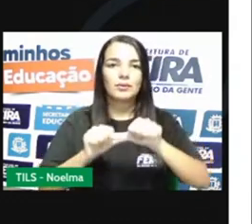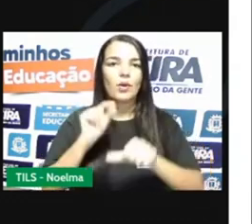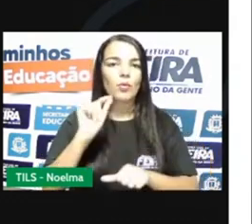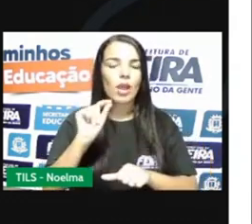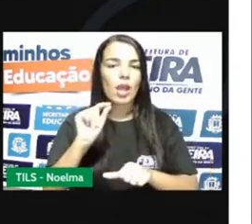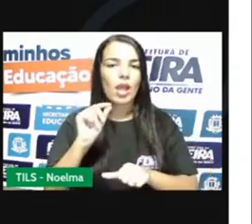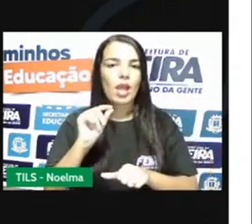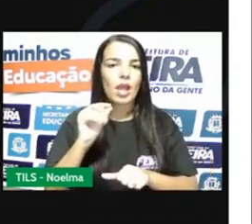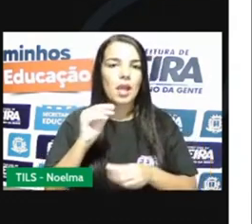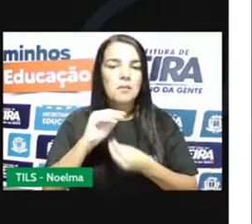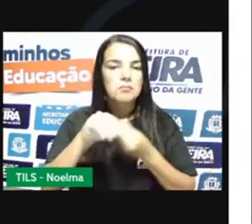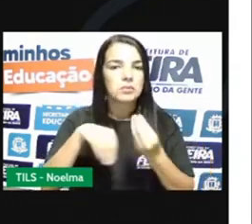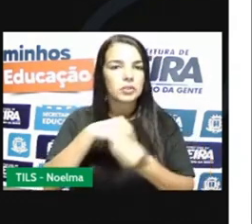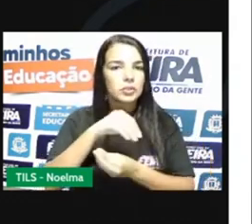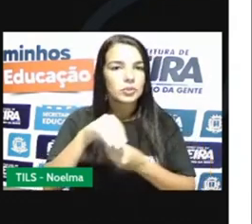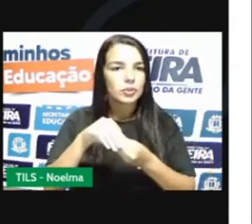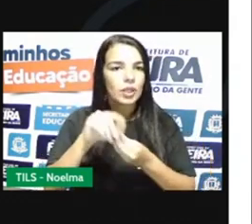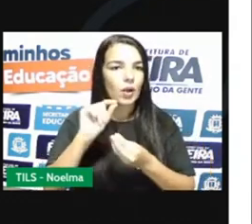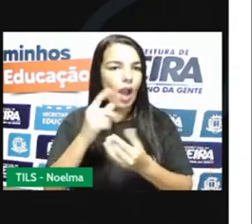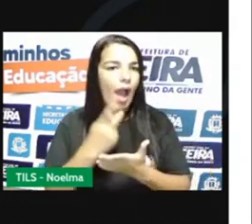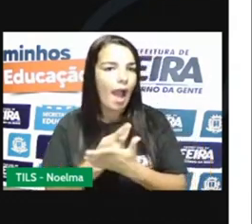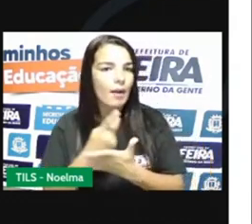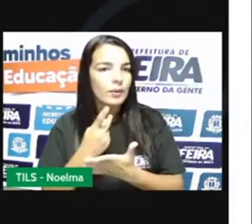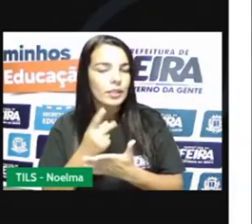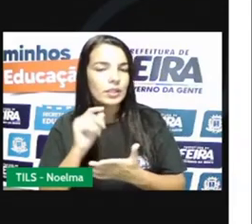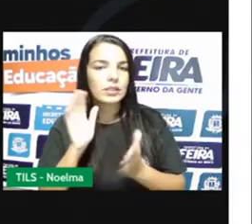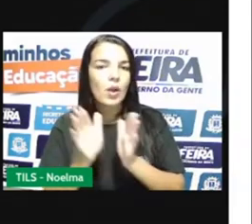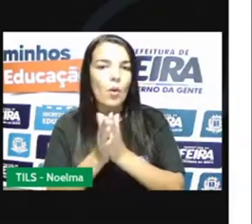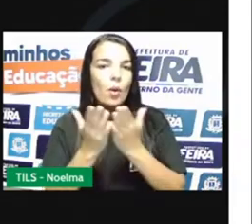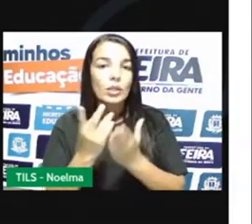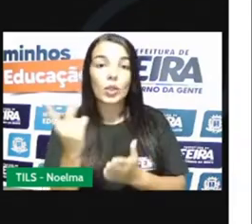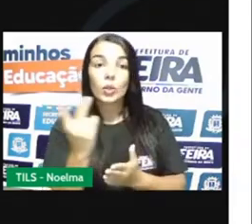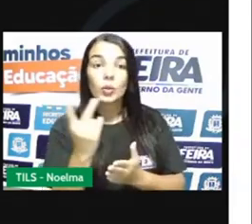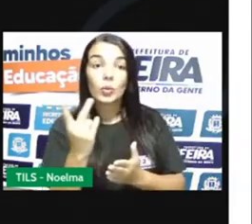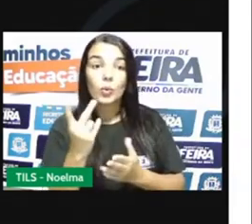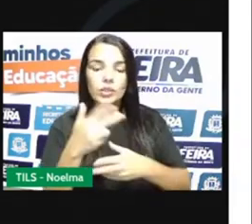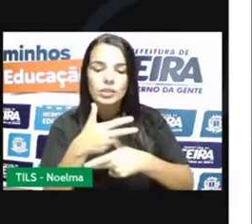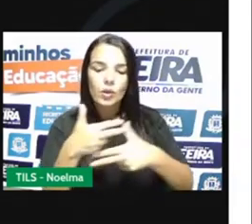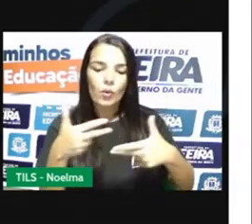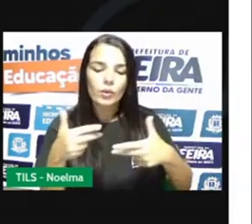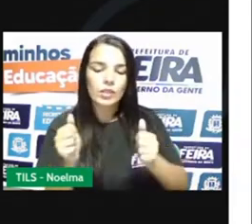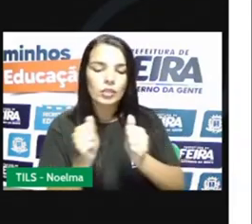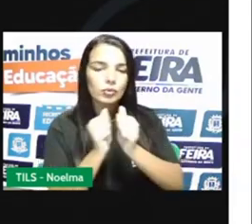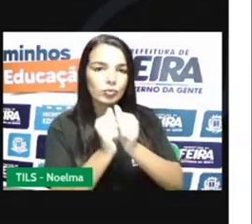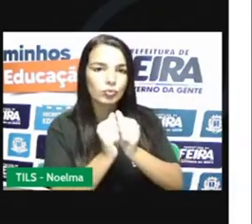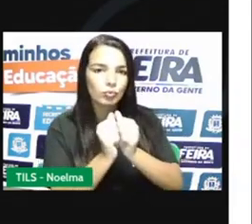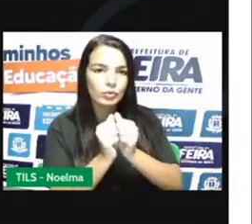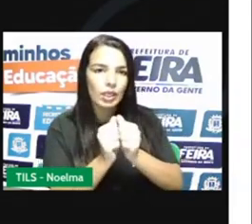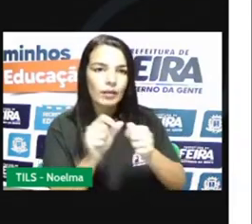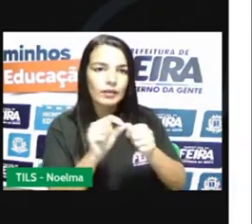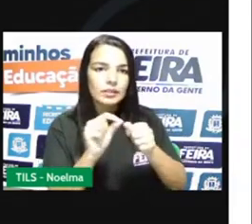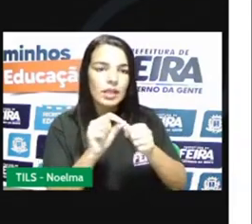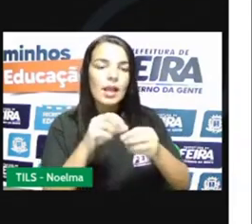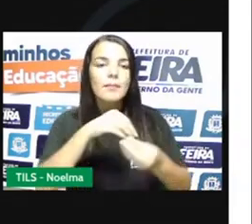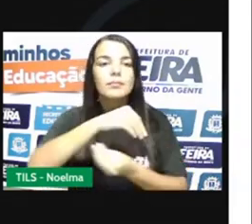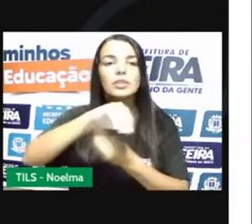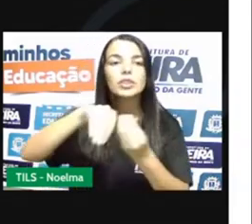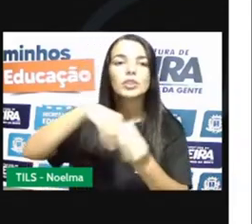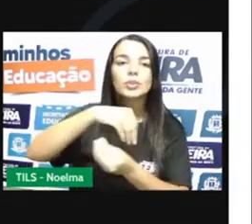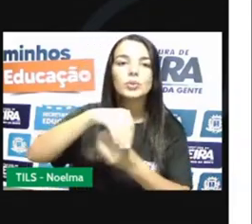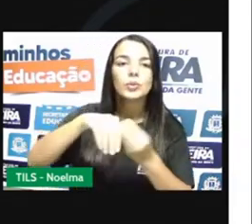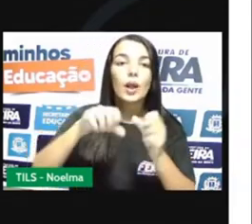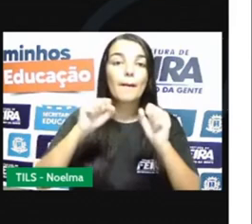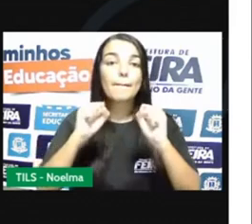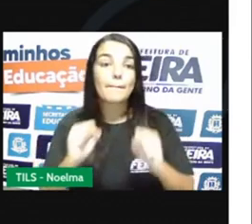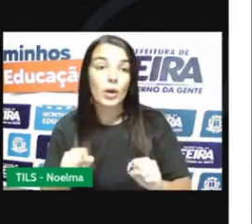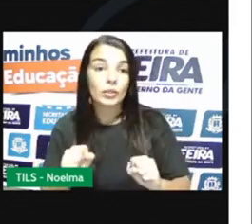misturas acontecem quando nós misturamos duas ou mais substâncias em um único recipiente, sendo que essas misturas